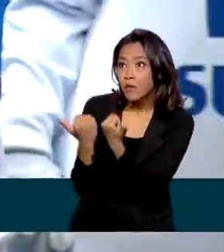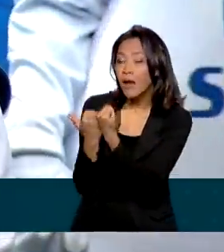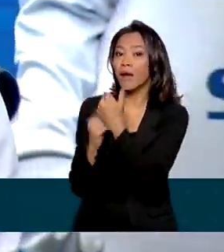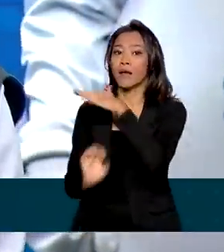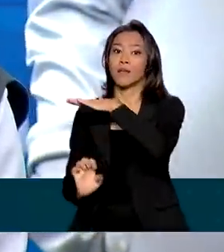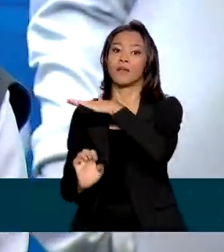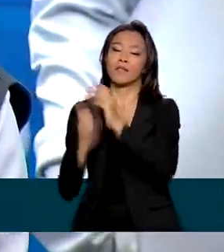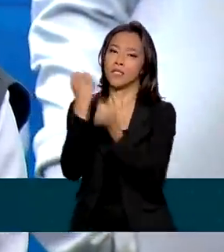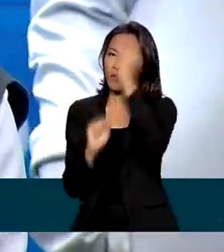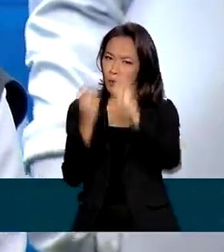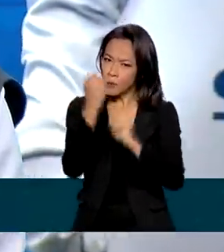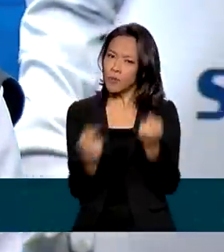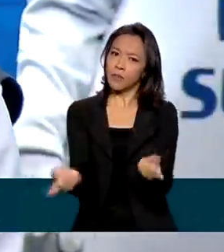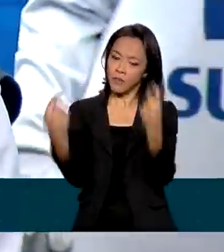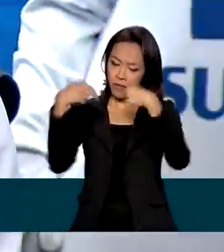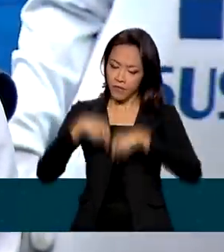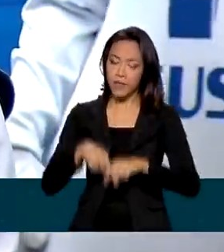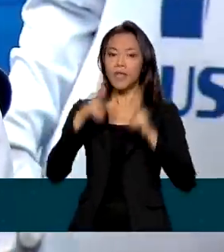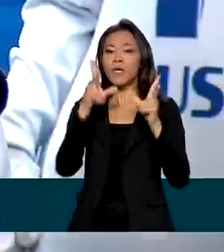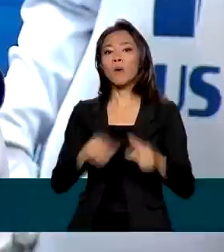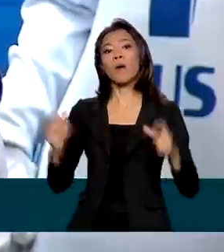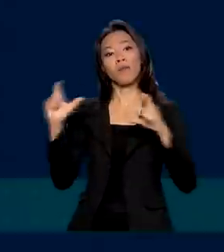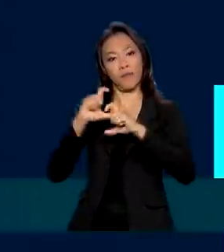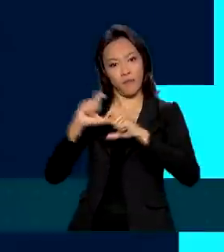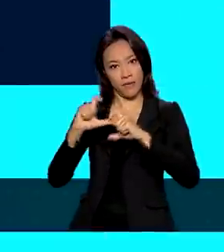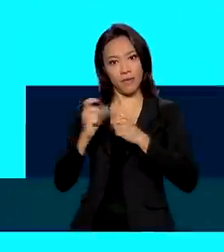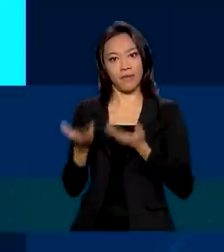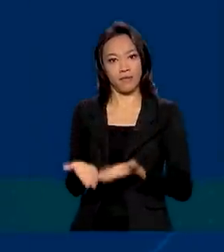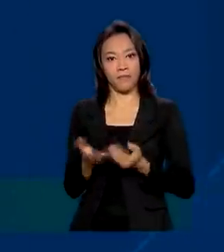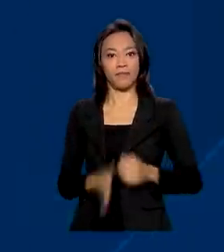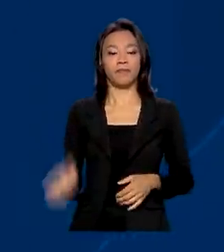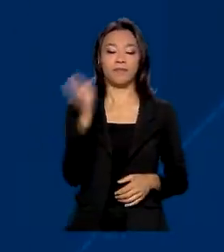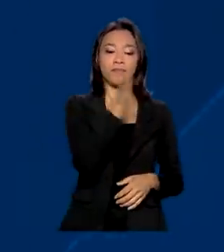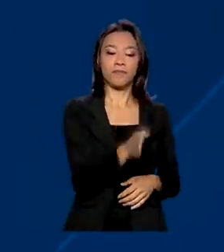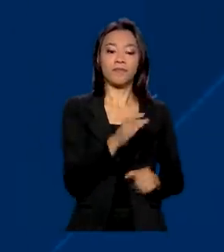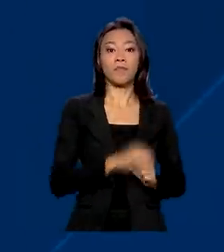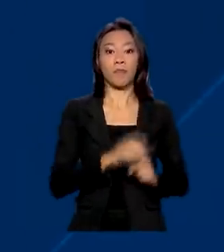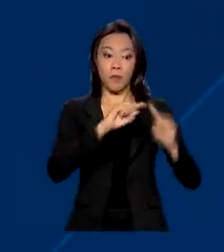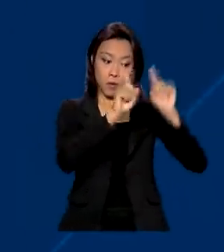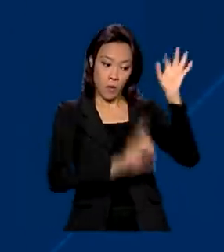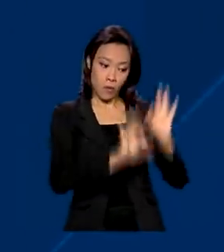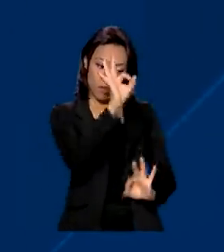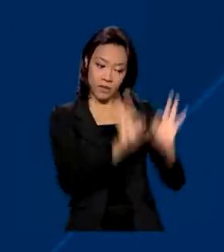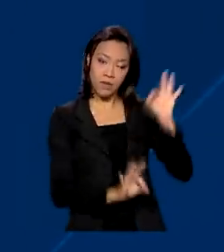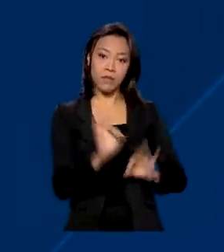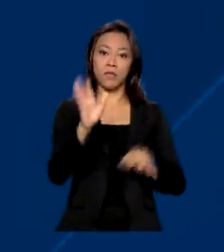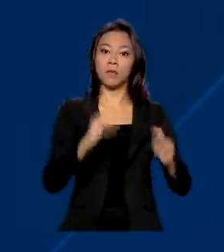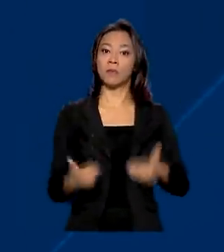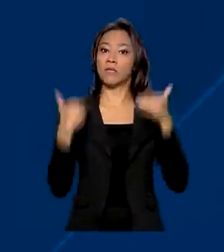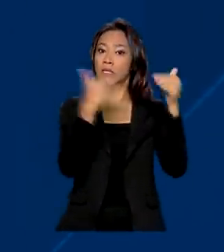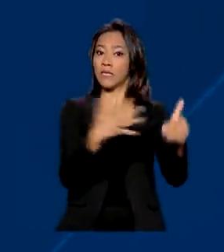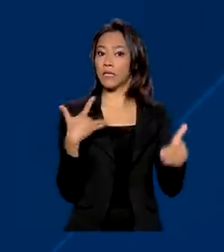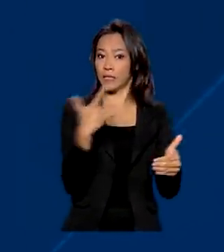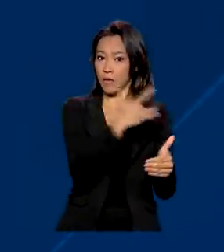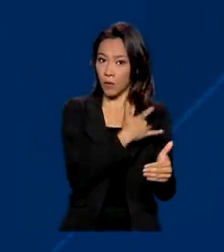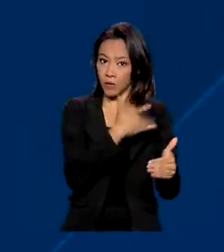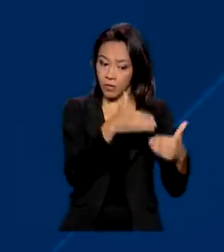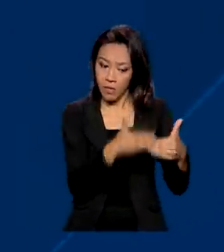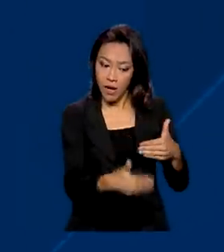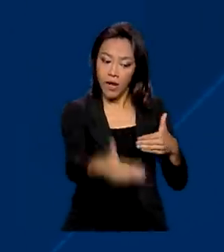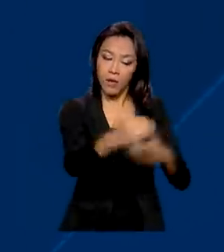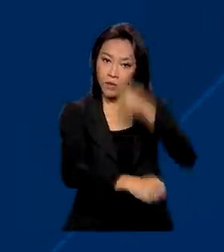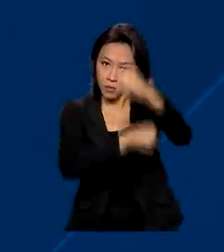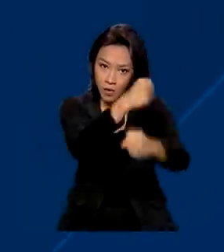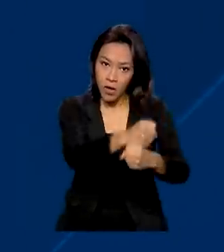para instalar plantas em parceria com a indústria nacional. O planejamento do Ministério da Saúde para 2022 é